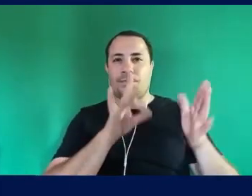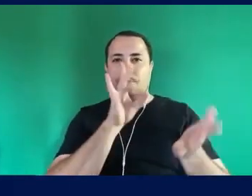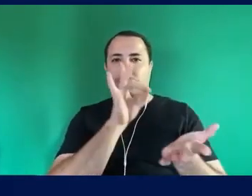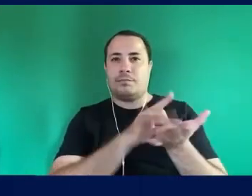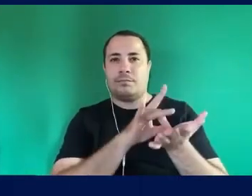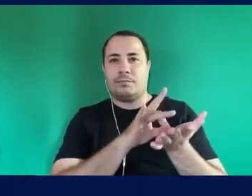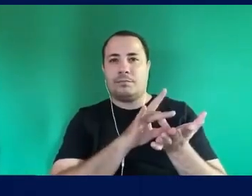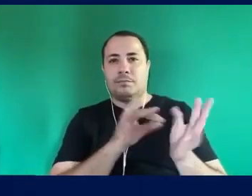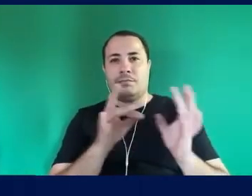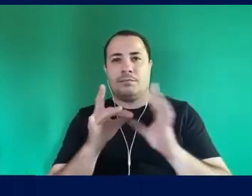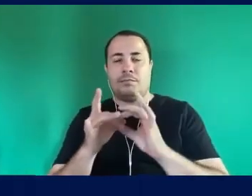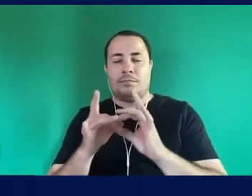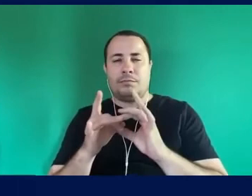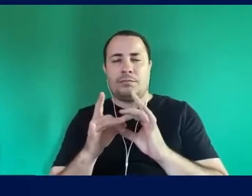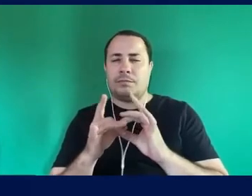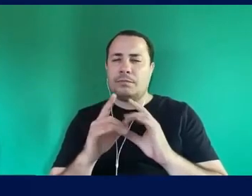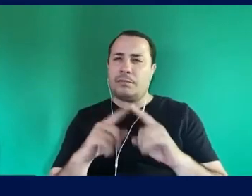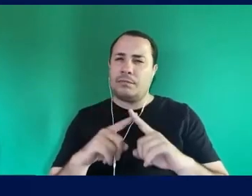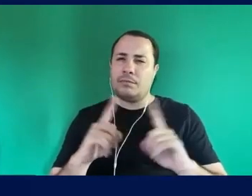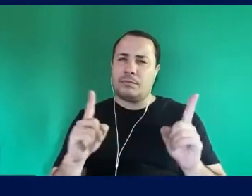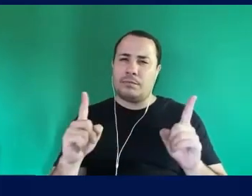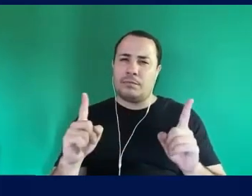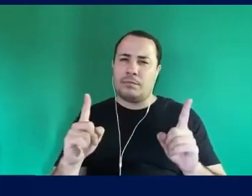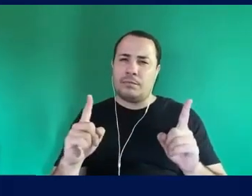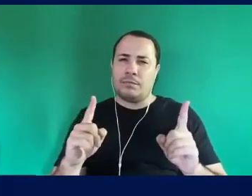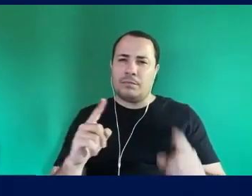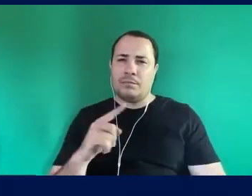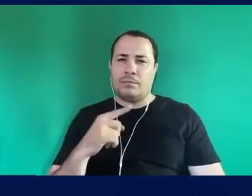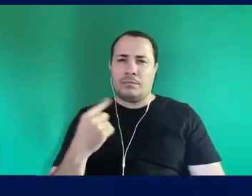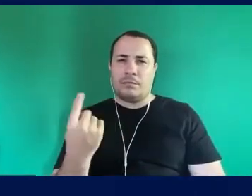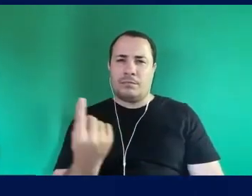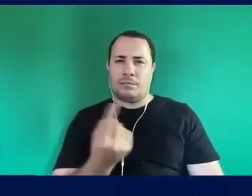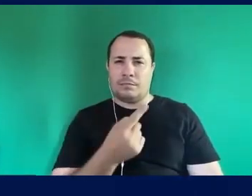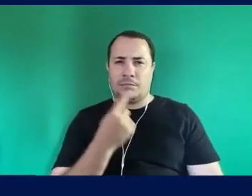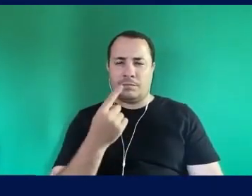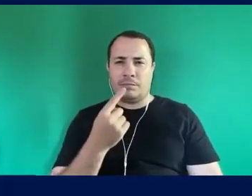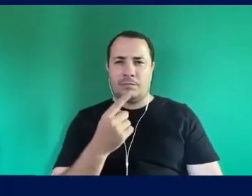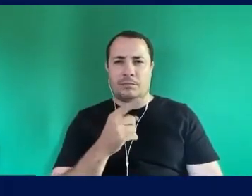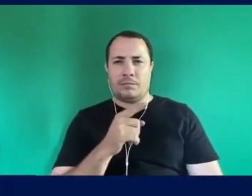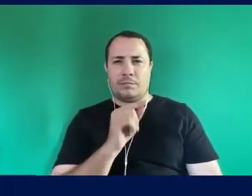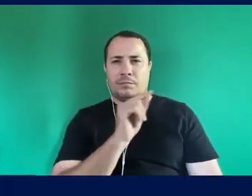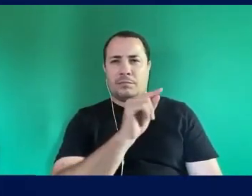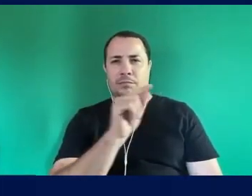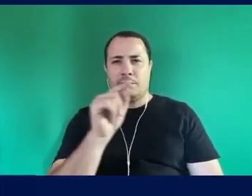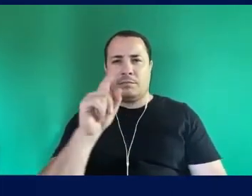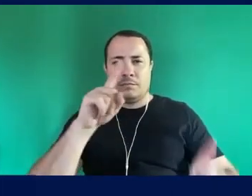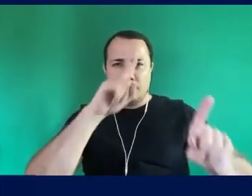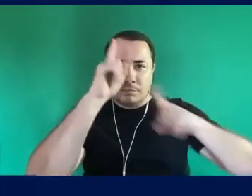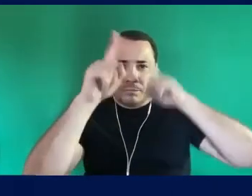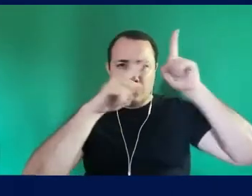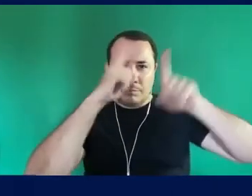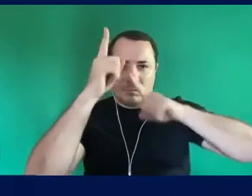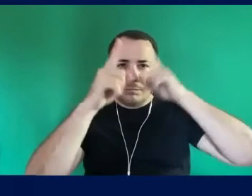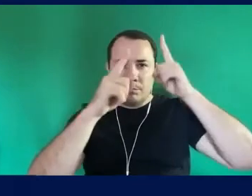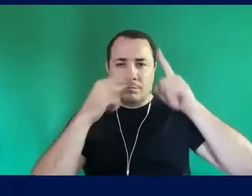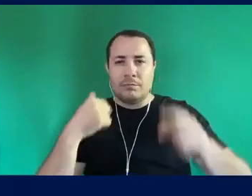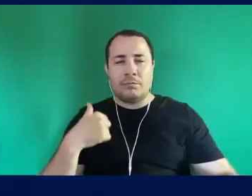Isso não quer dizer Que nós precisamos Acreditar na realidade Como ela está dada O status quo